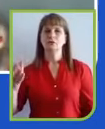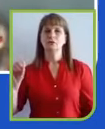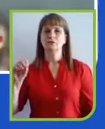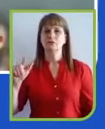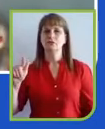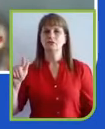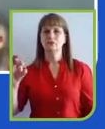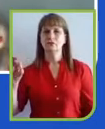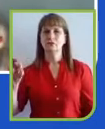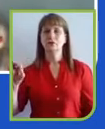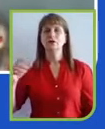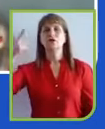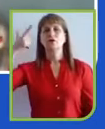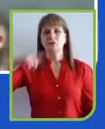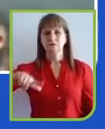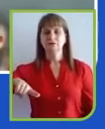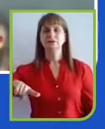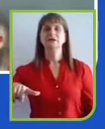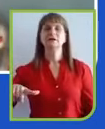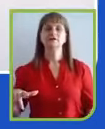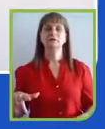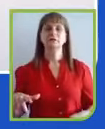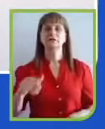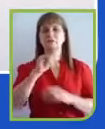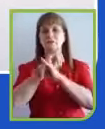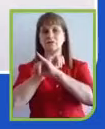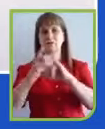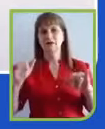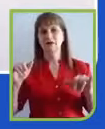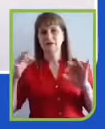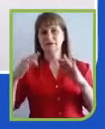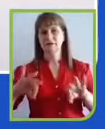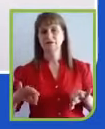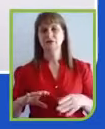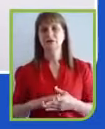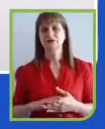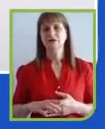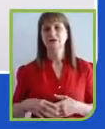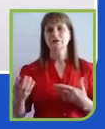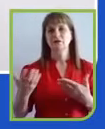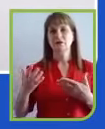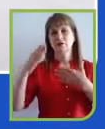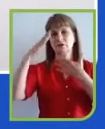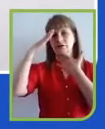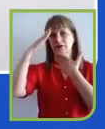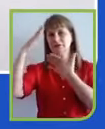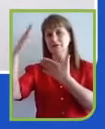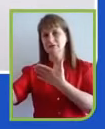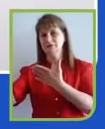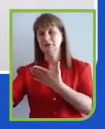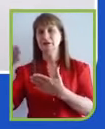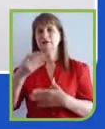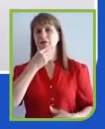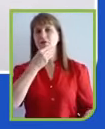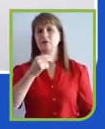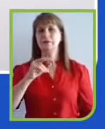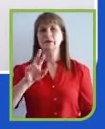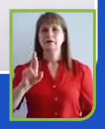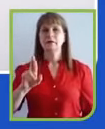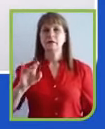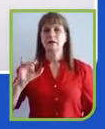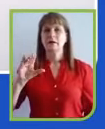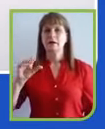vários temas. Pessoal, quero agradecer, em especial, ao Ricardo, acho que foi o grande facilitador de tudo isso.